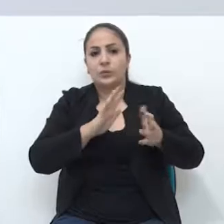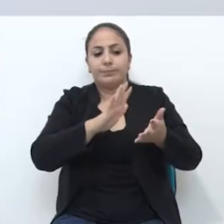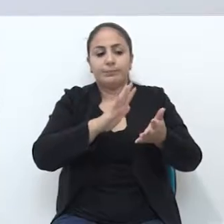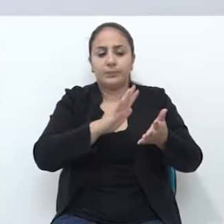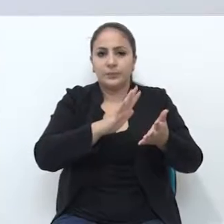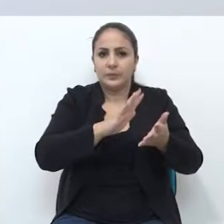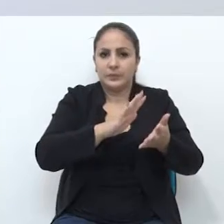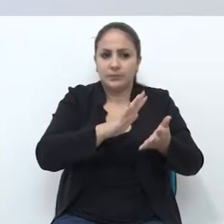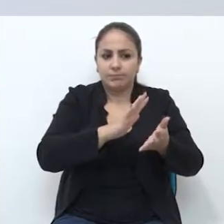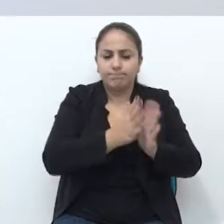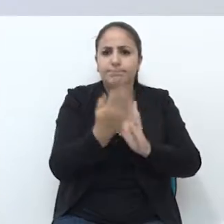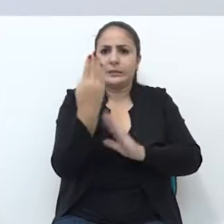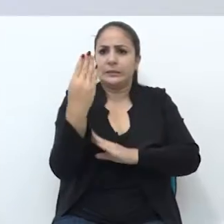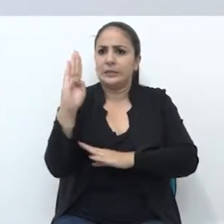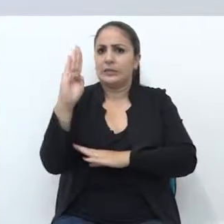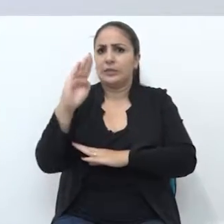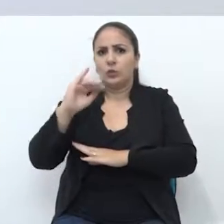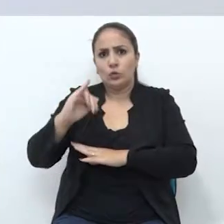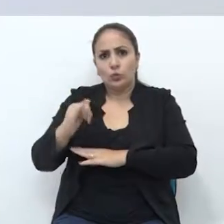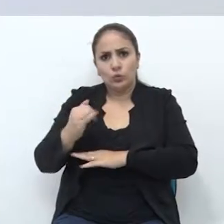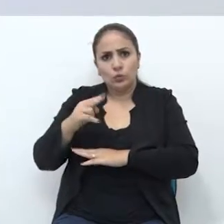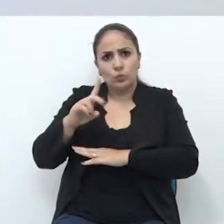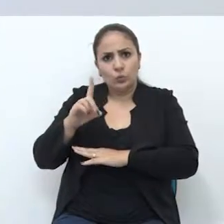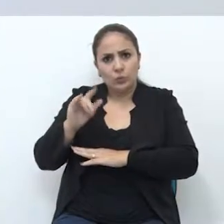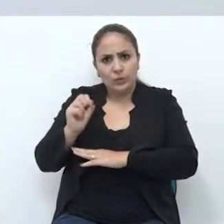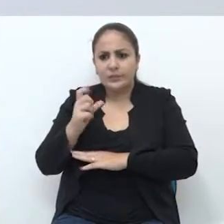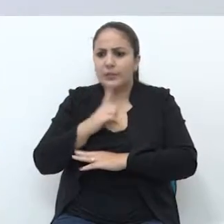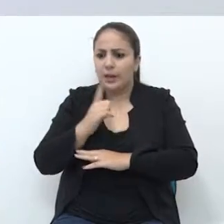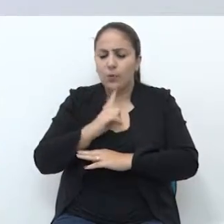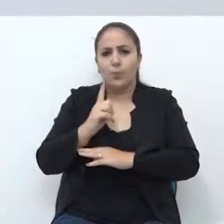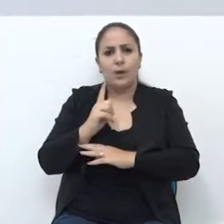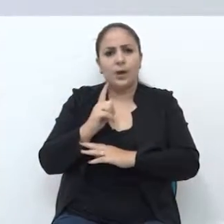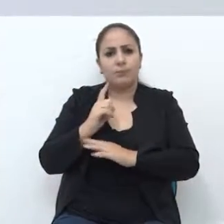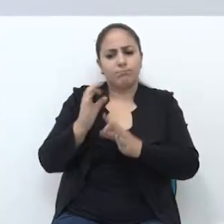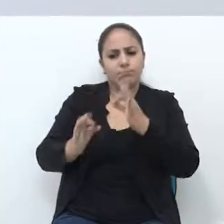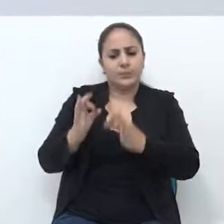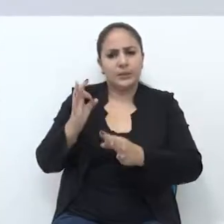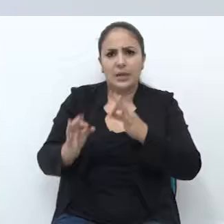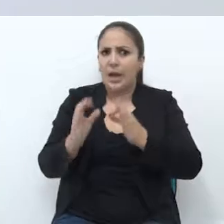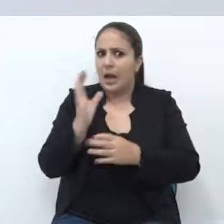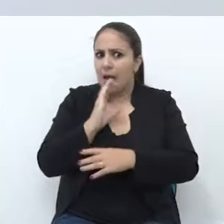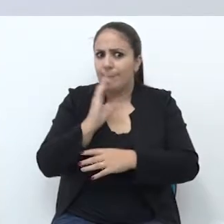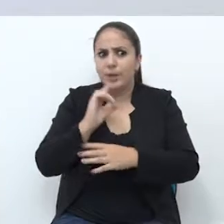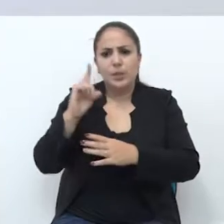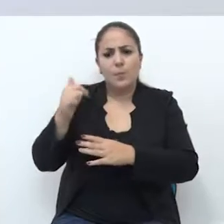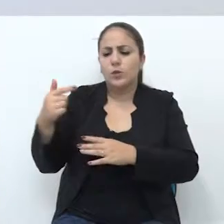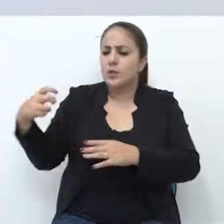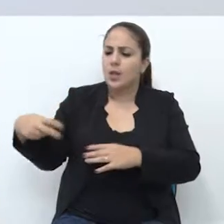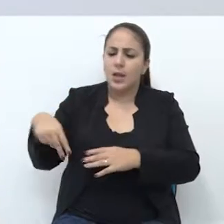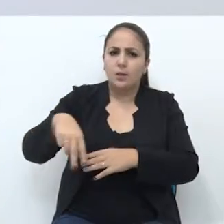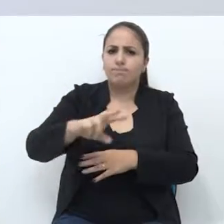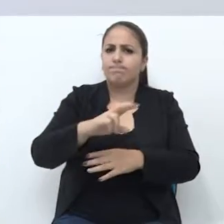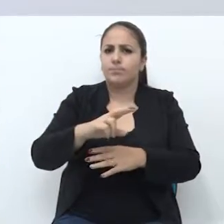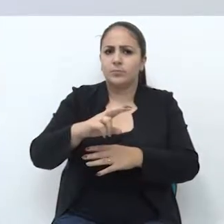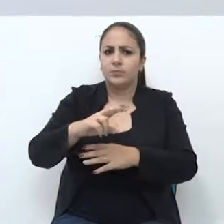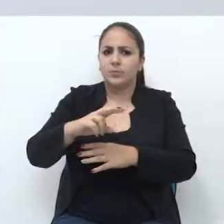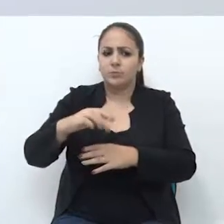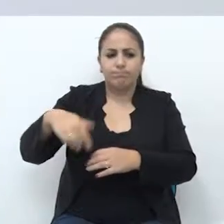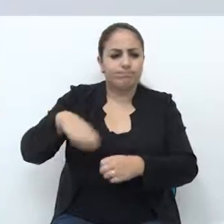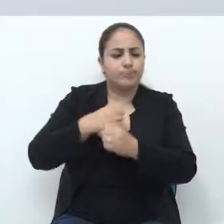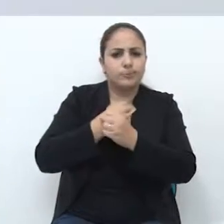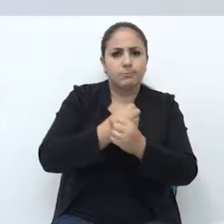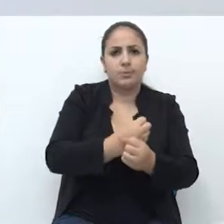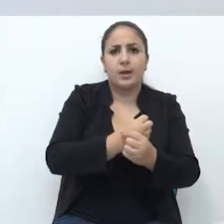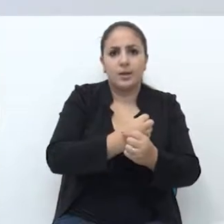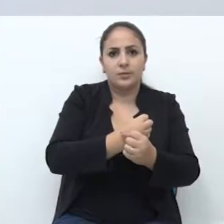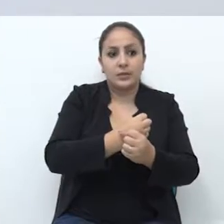Jesus é preso, Ele é julgado, um julgamento muito rápido, né? E Ele é condenado na perspectiva do Império